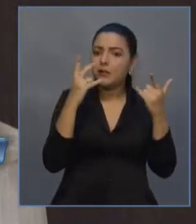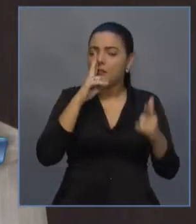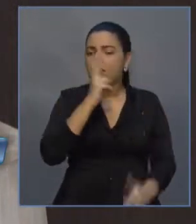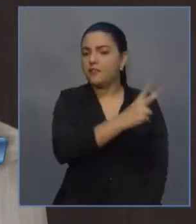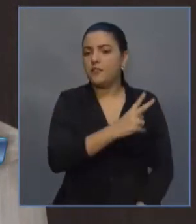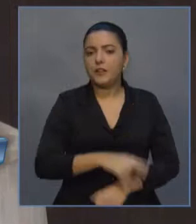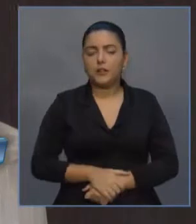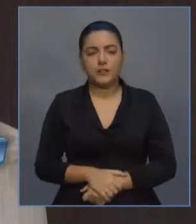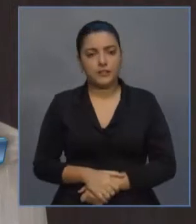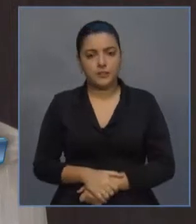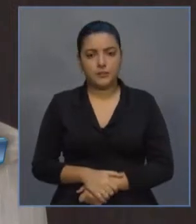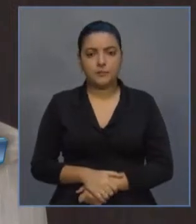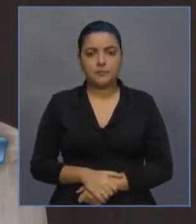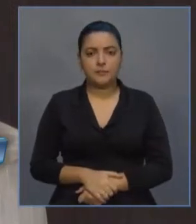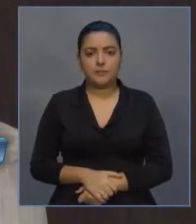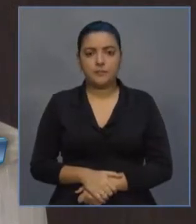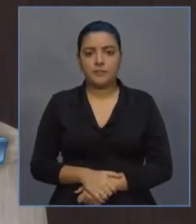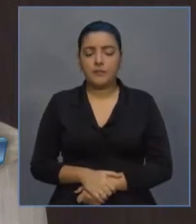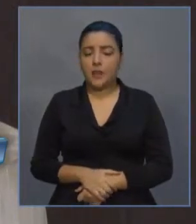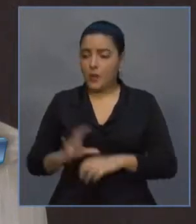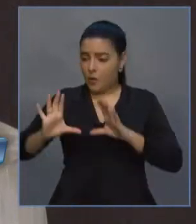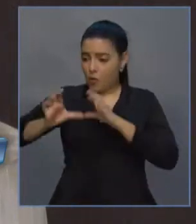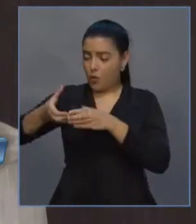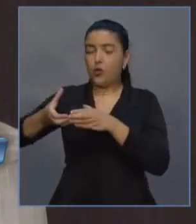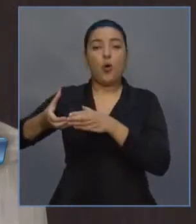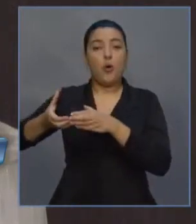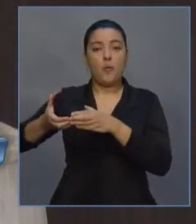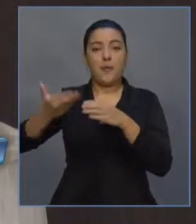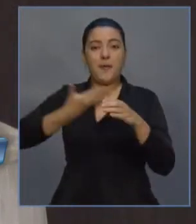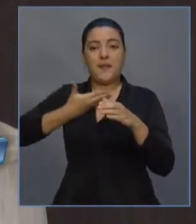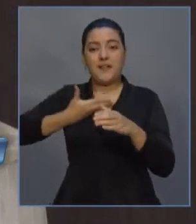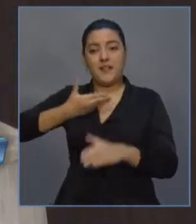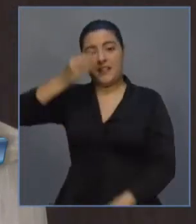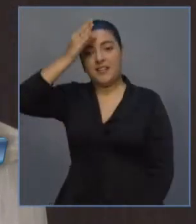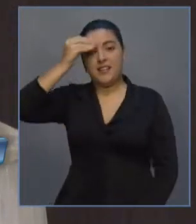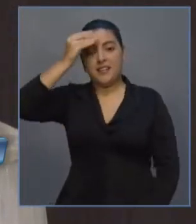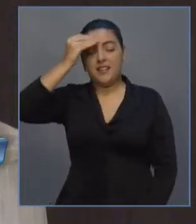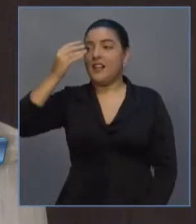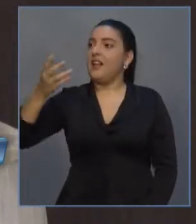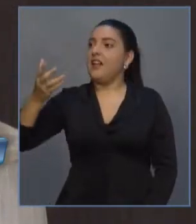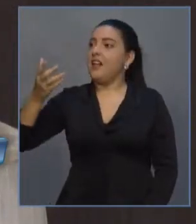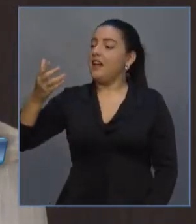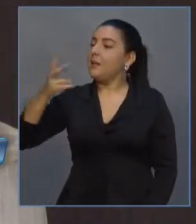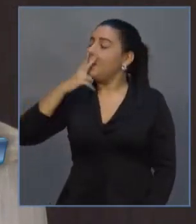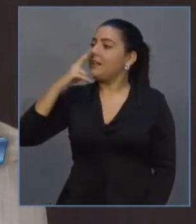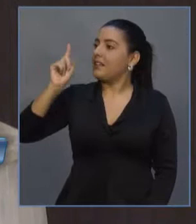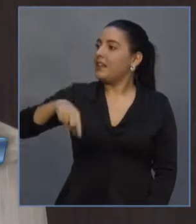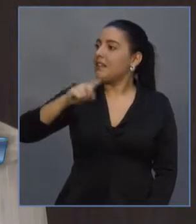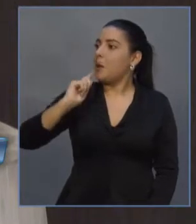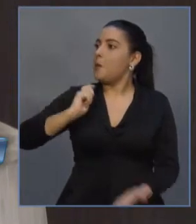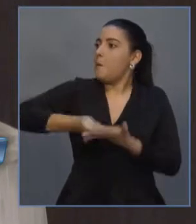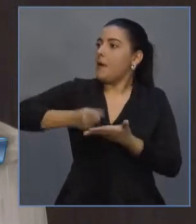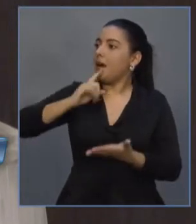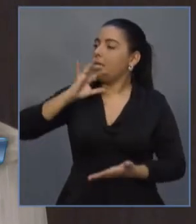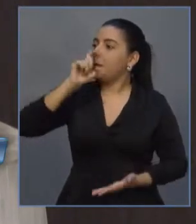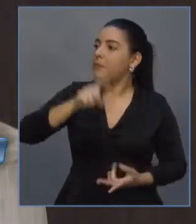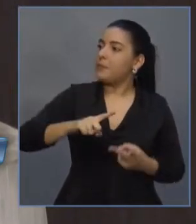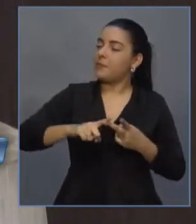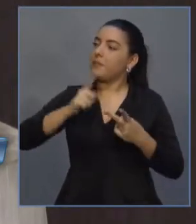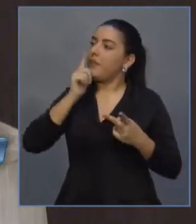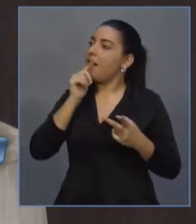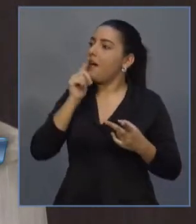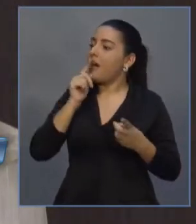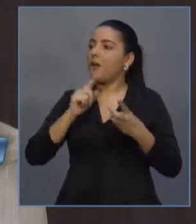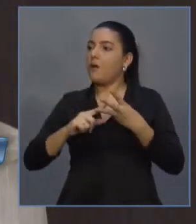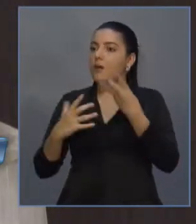O que ele quer? Os amigos do rei vão ter isenção fiscal, vão ter infraestrutura pública, segurança hídrica,